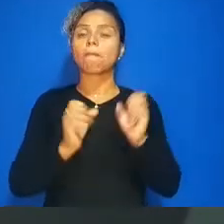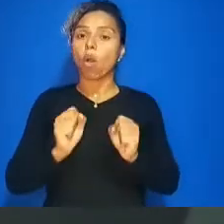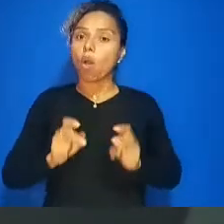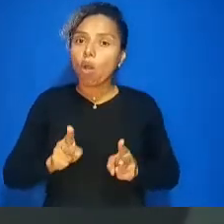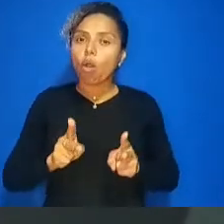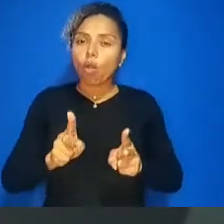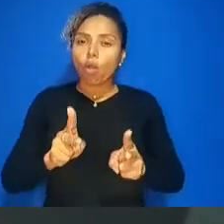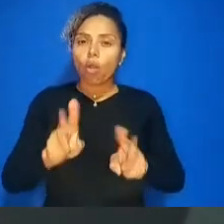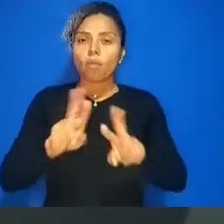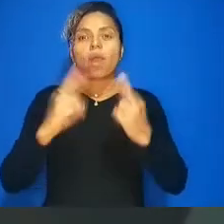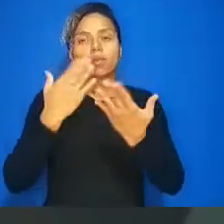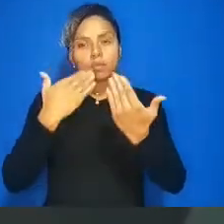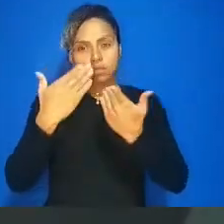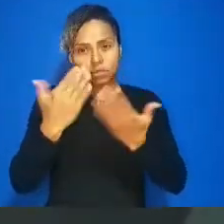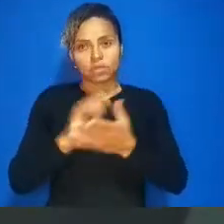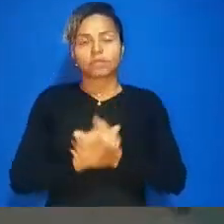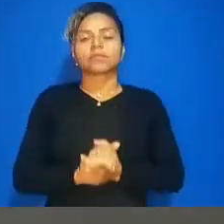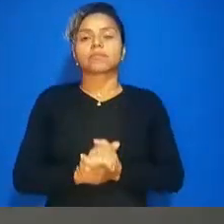Oliveira